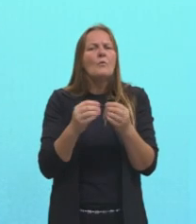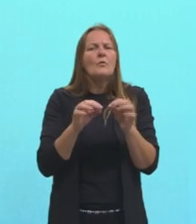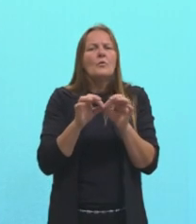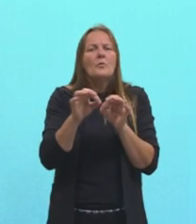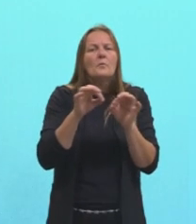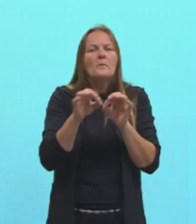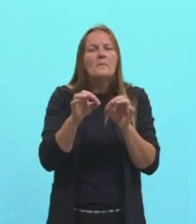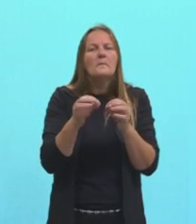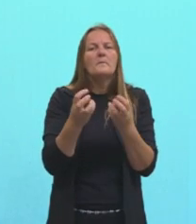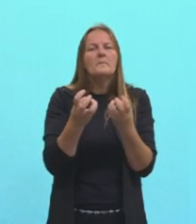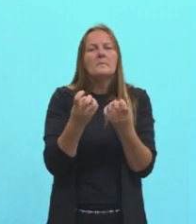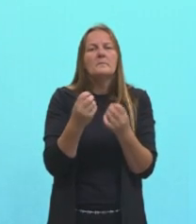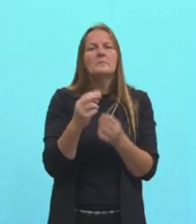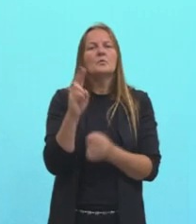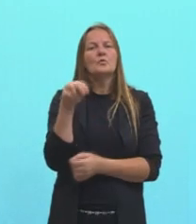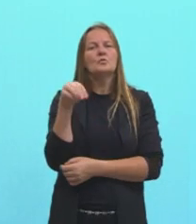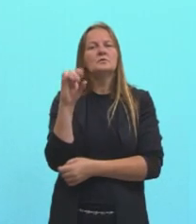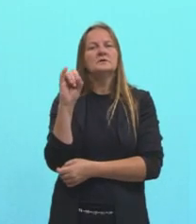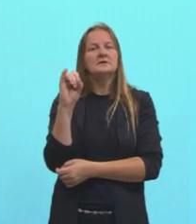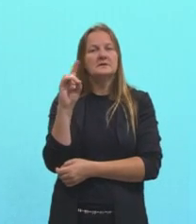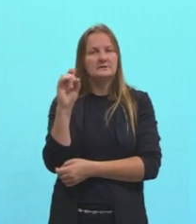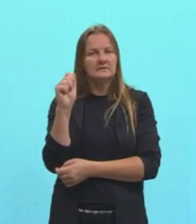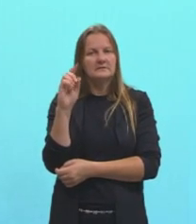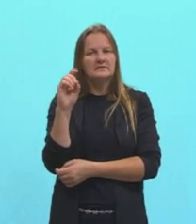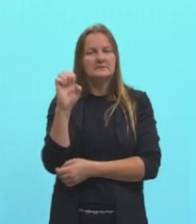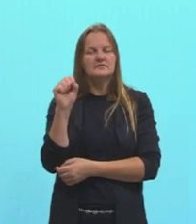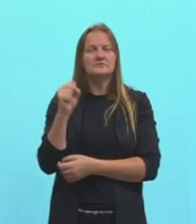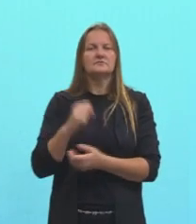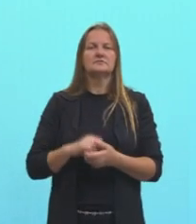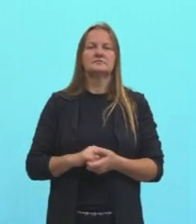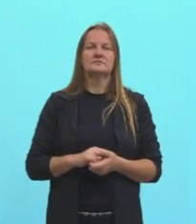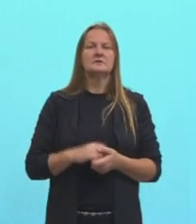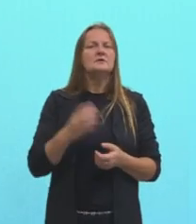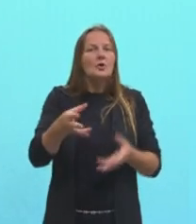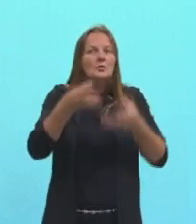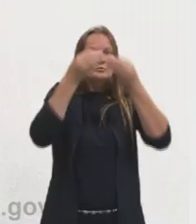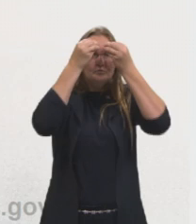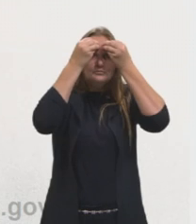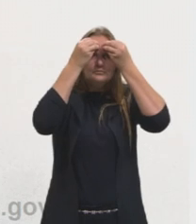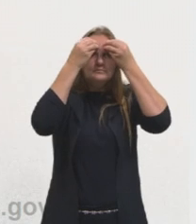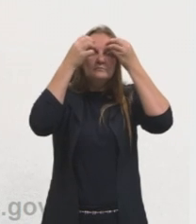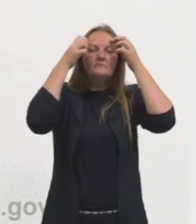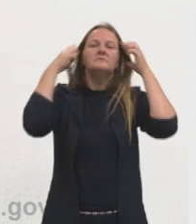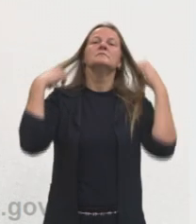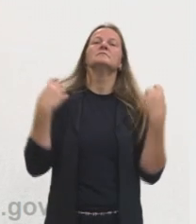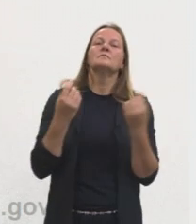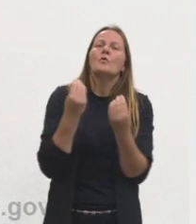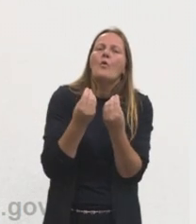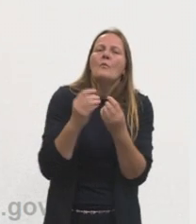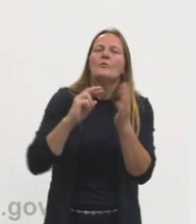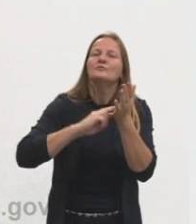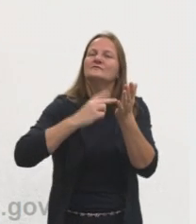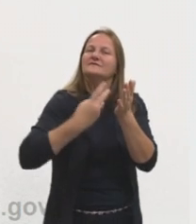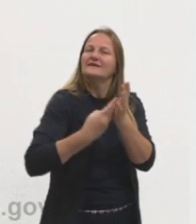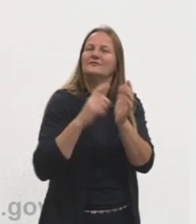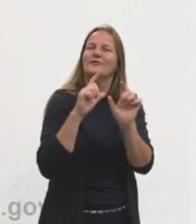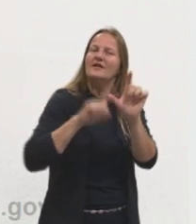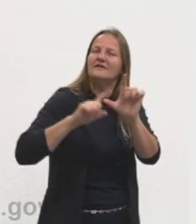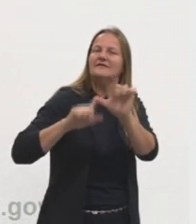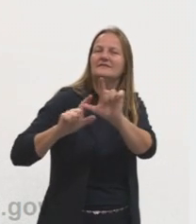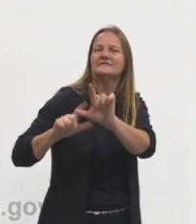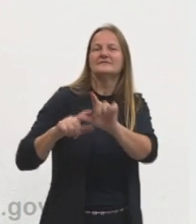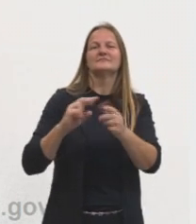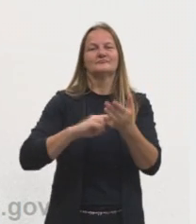a gente utiliza, certo? Mas, como a gente já comentou, é só para ficar aqui registrado para vocês verem o que significa cada letrinha.